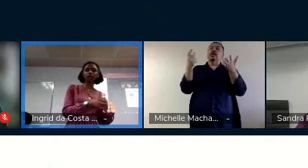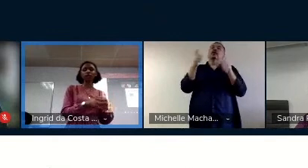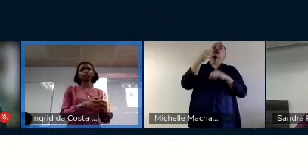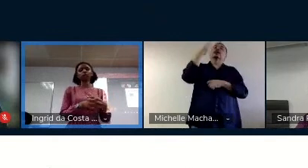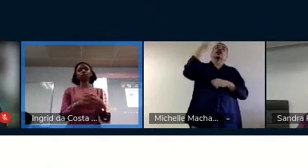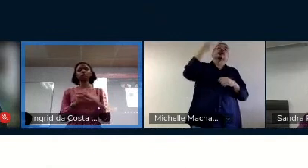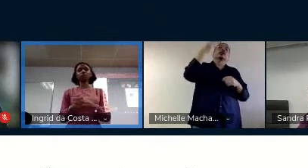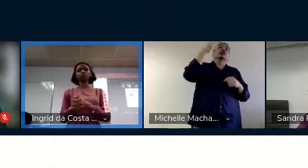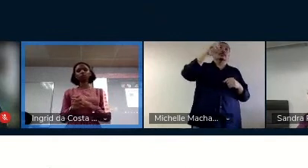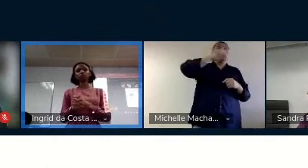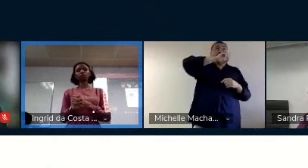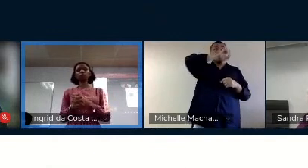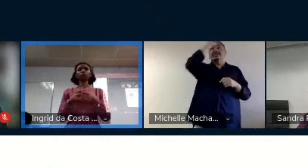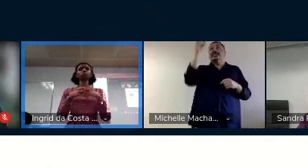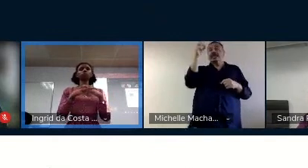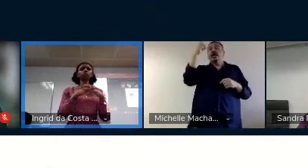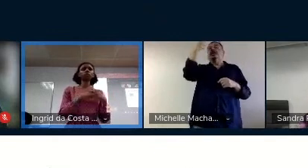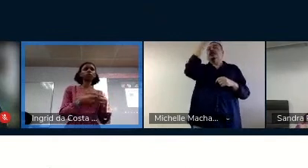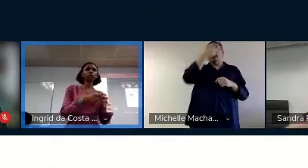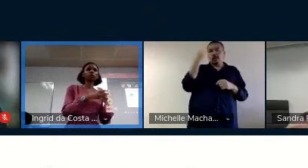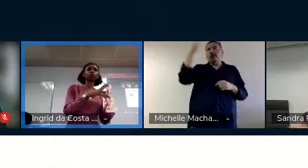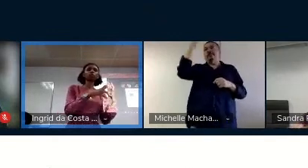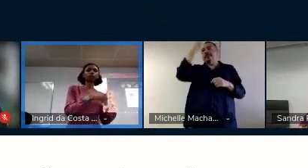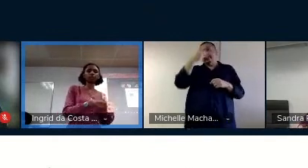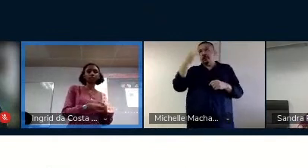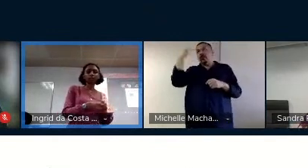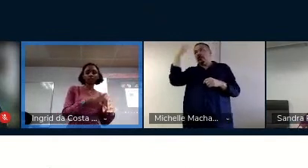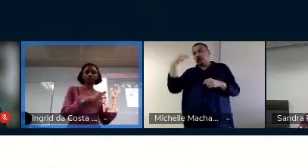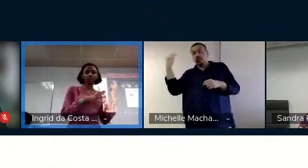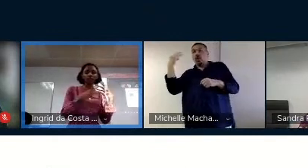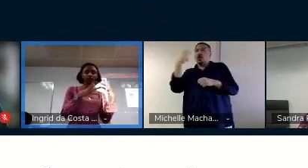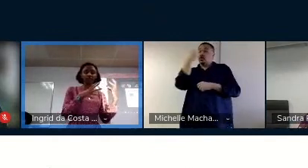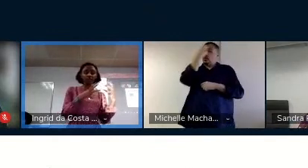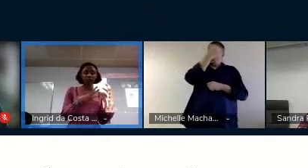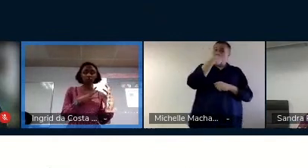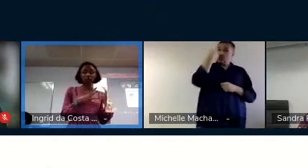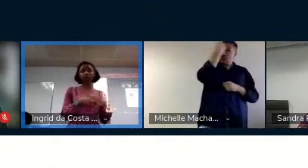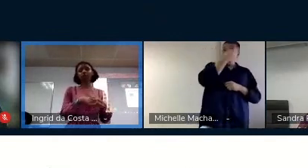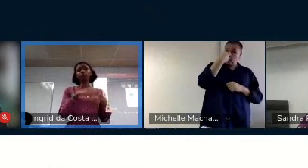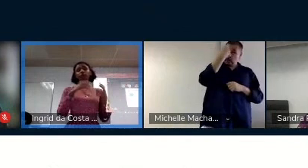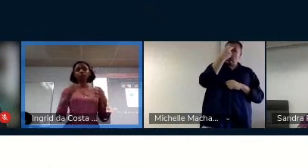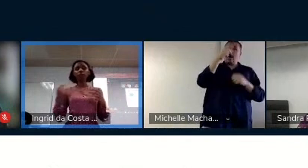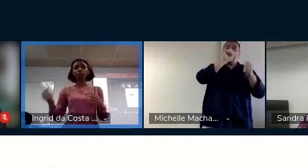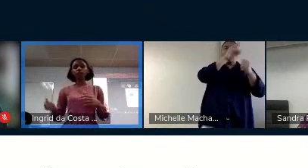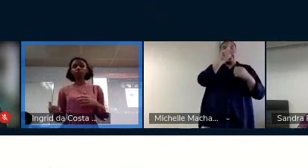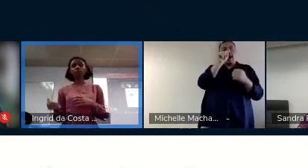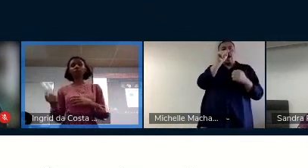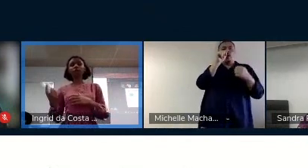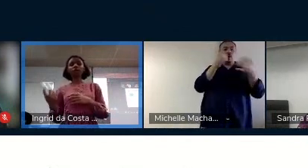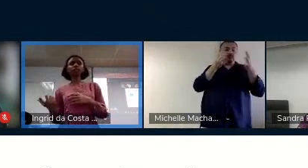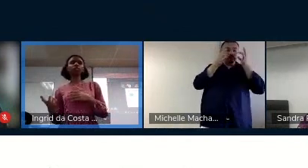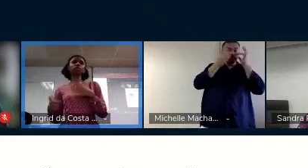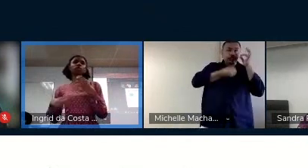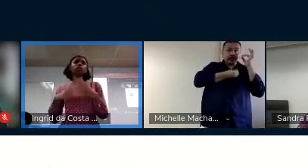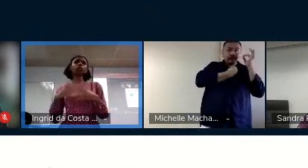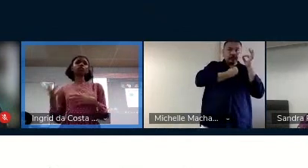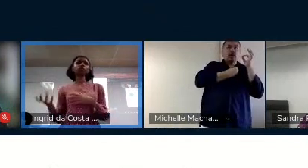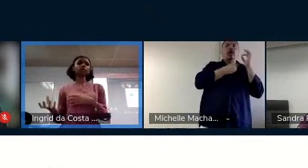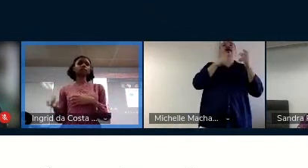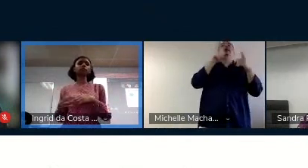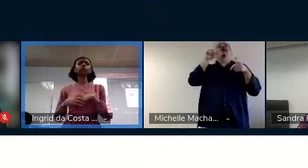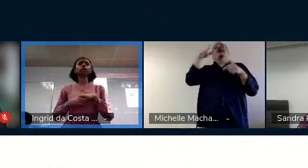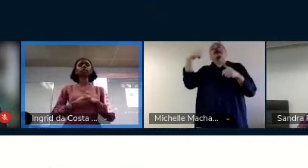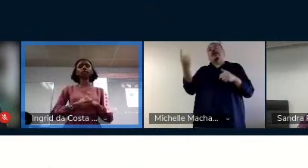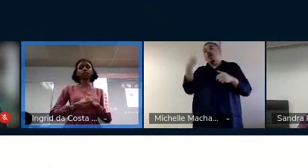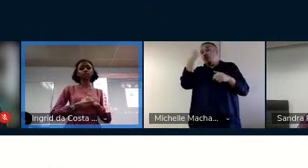três horas diárias, sendo duas horas de aula síncrona e uma hora de aula assíncrona,